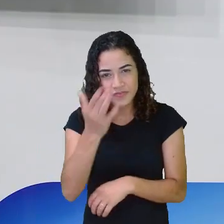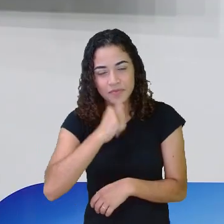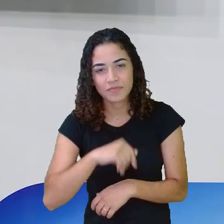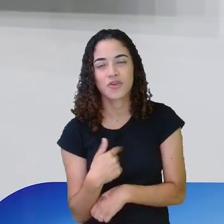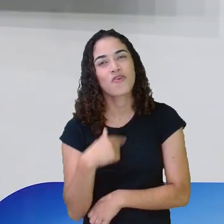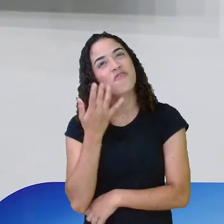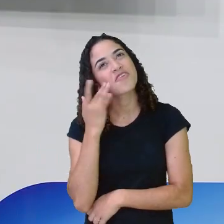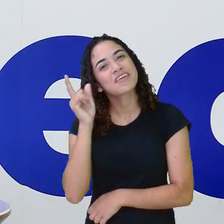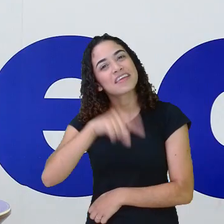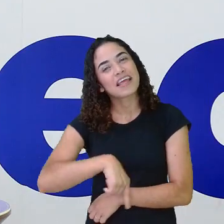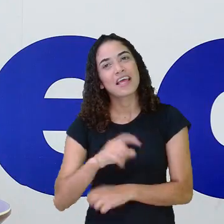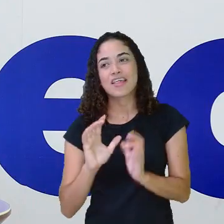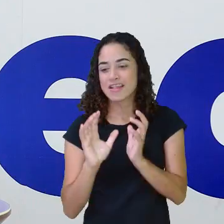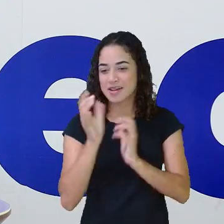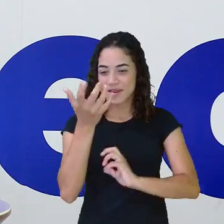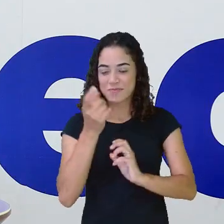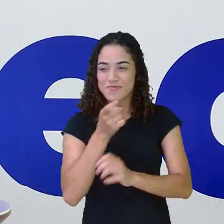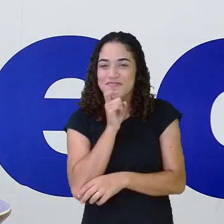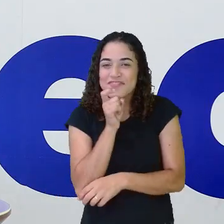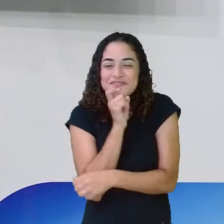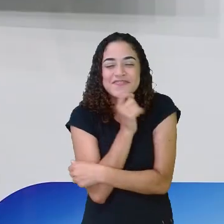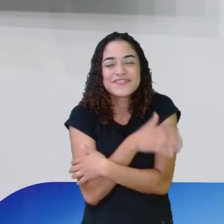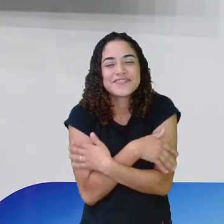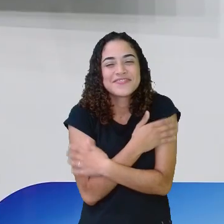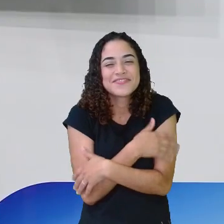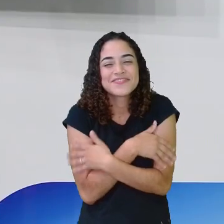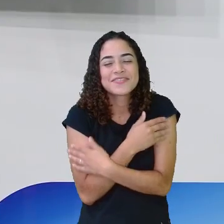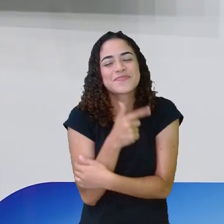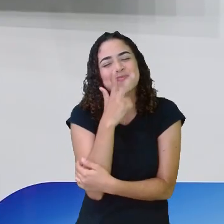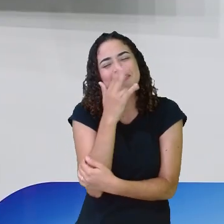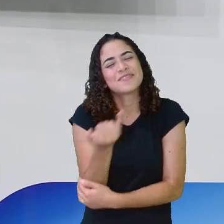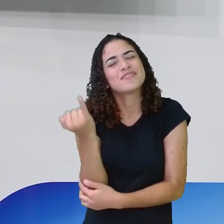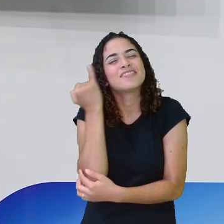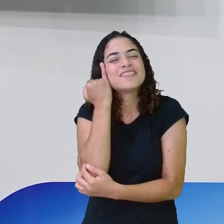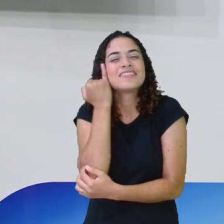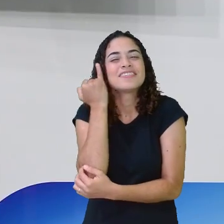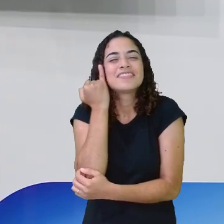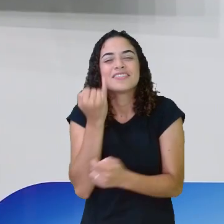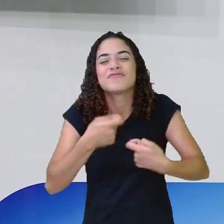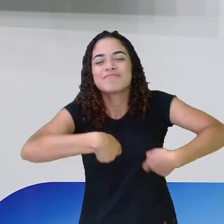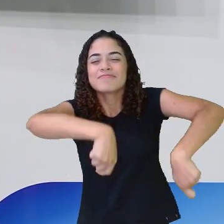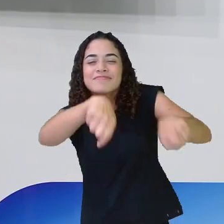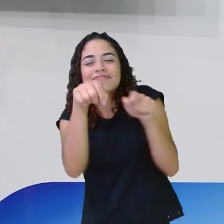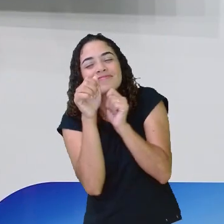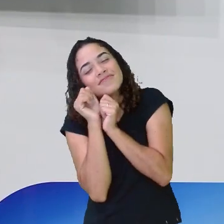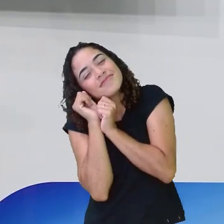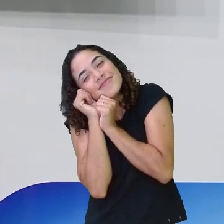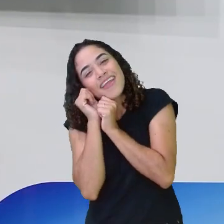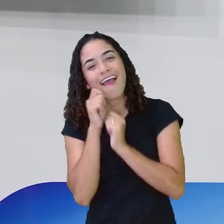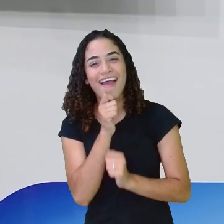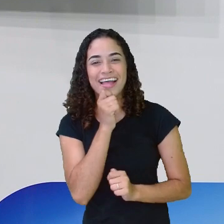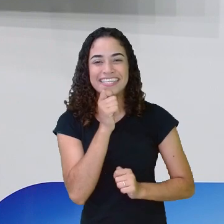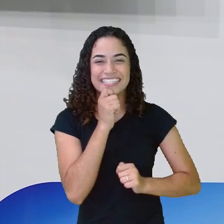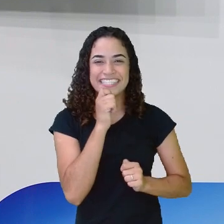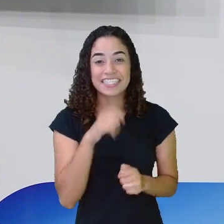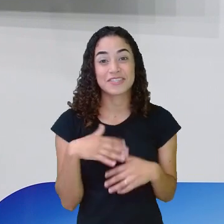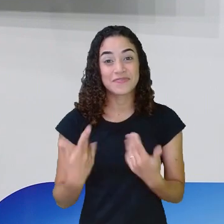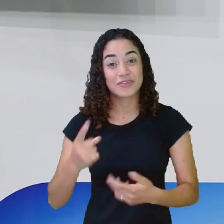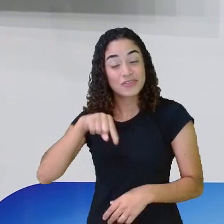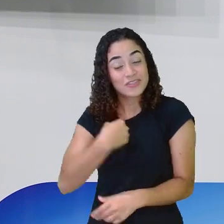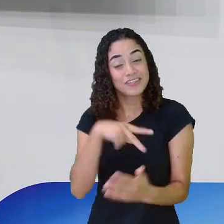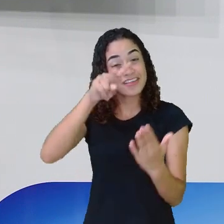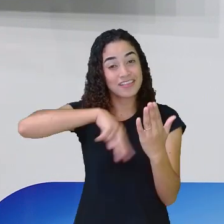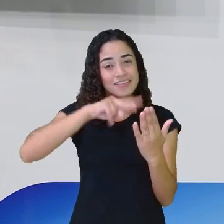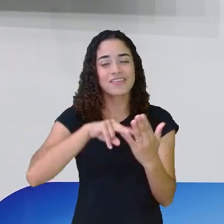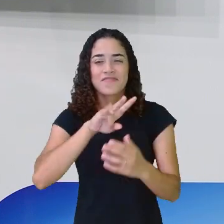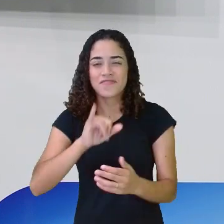frio... Eu acho também, hein? Ah, então aquela preguicinha de sair embaixo da coberta, mas enquanto a gente for lendo, vai mandando aí